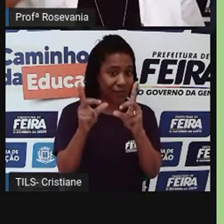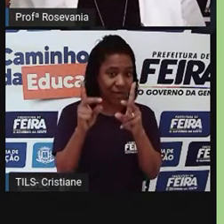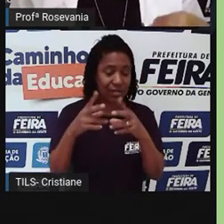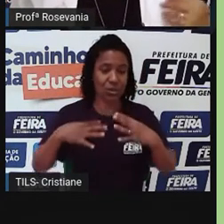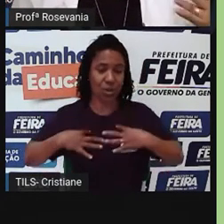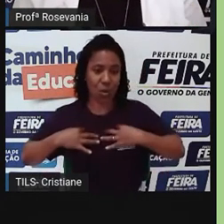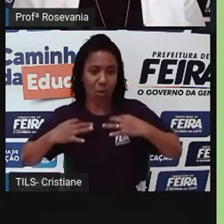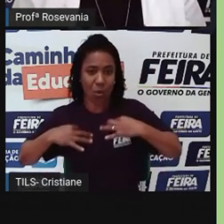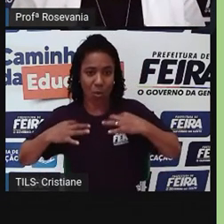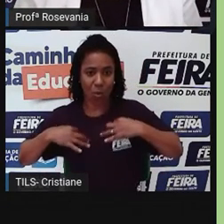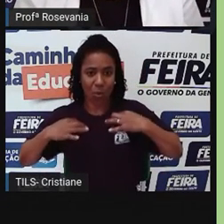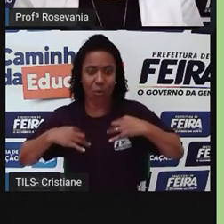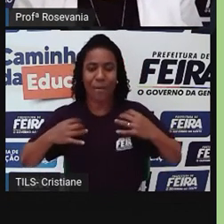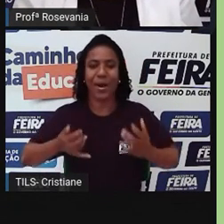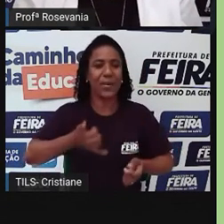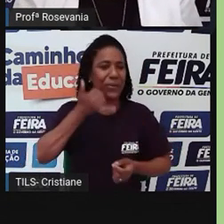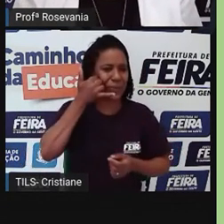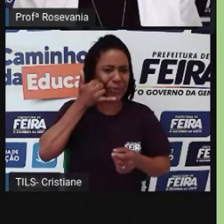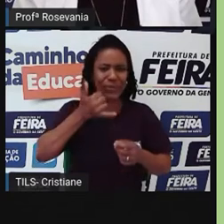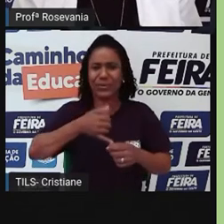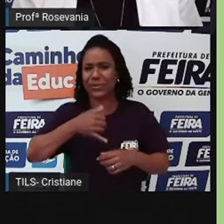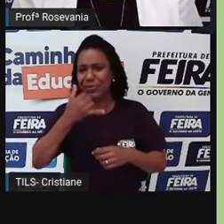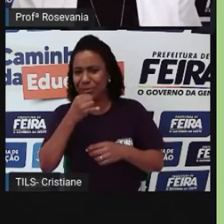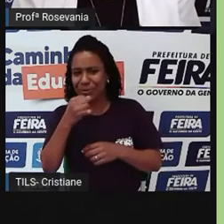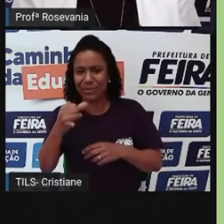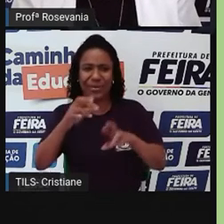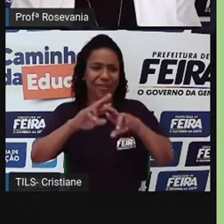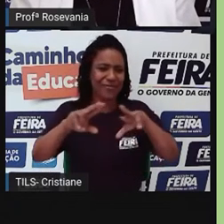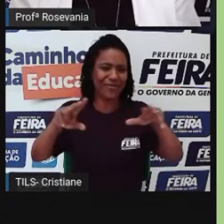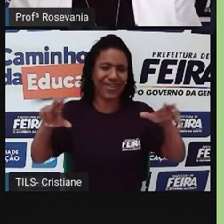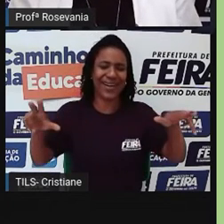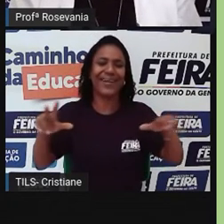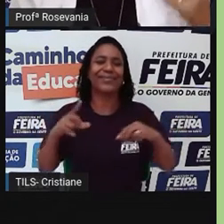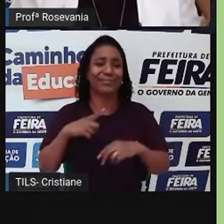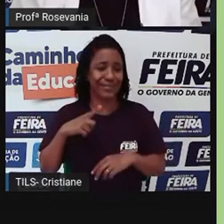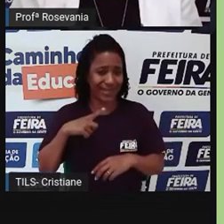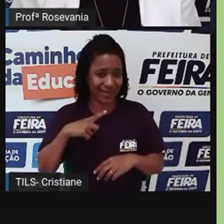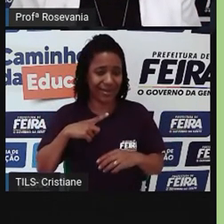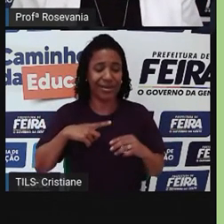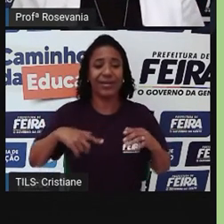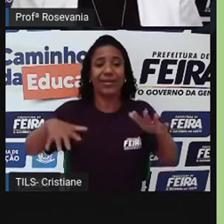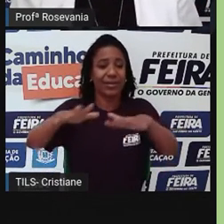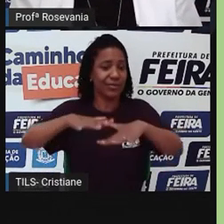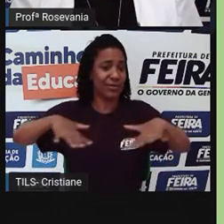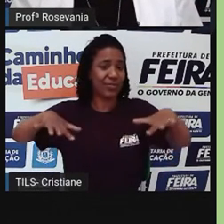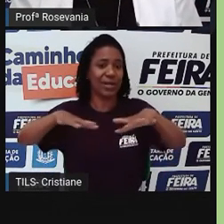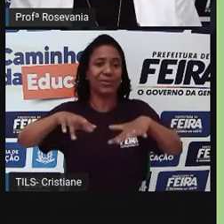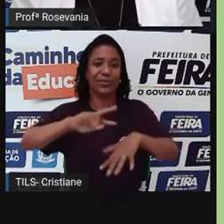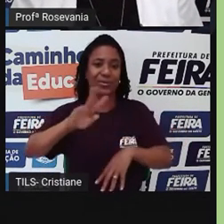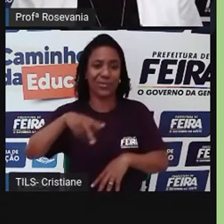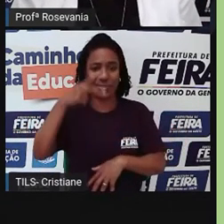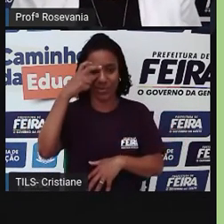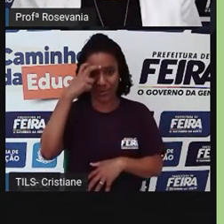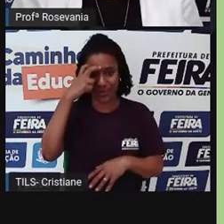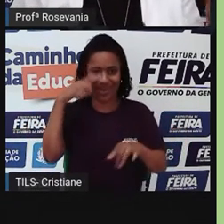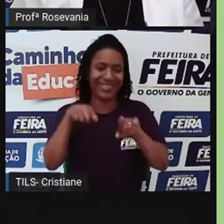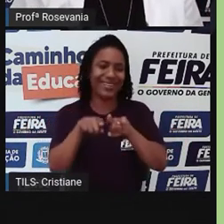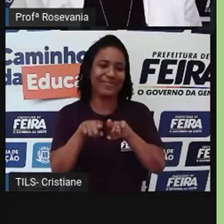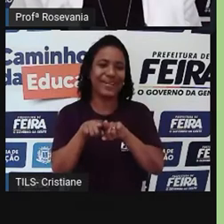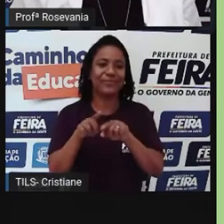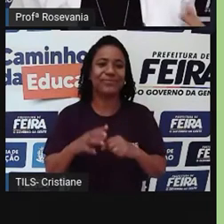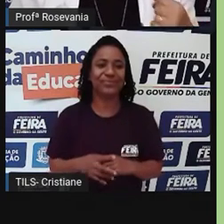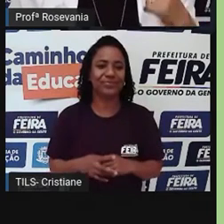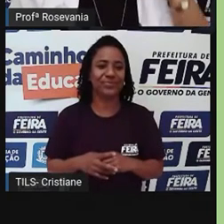roupas, uma série de coisas, espaço cultural também no centro de abastecimento, outra feira importante também na nossa cidade